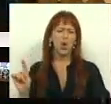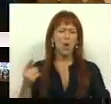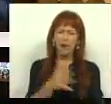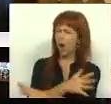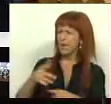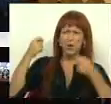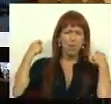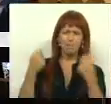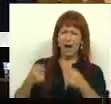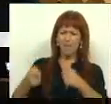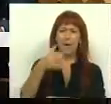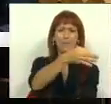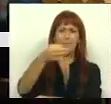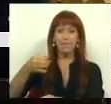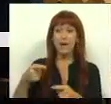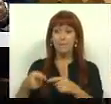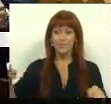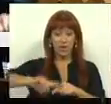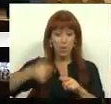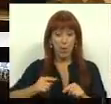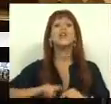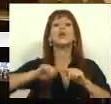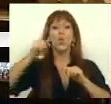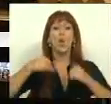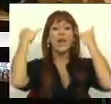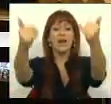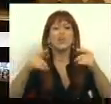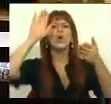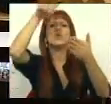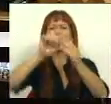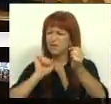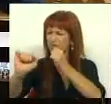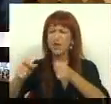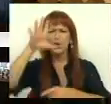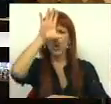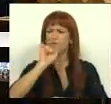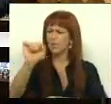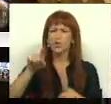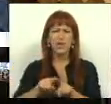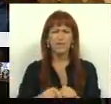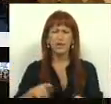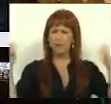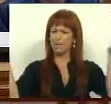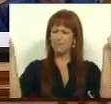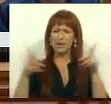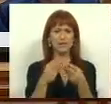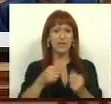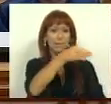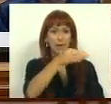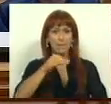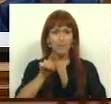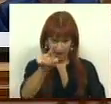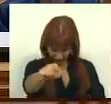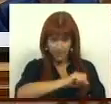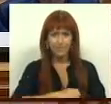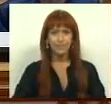aumentou os encargos das PPPs neste ano e no próximo. Esse é o resultado da vossa governação da propaganda em matéria de PPPs.